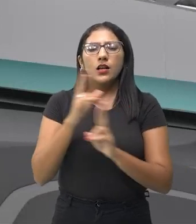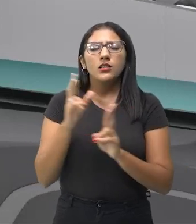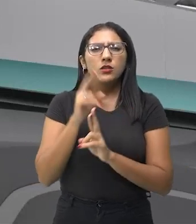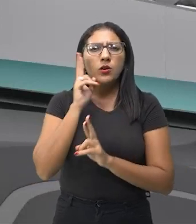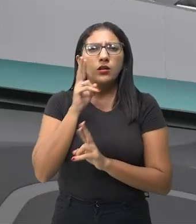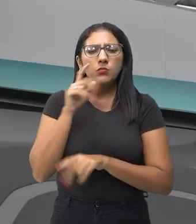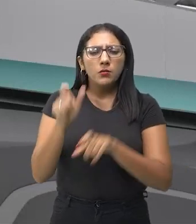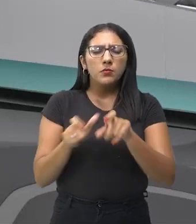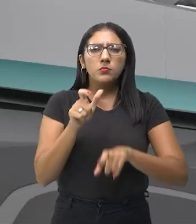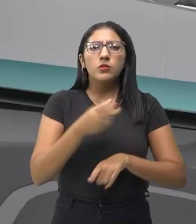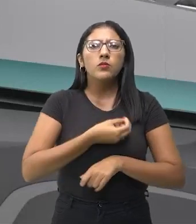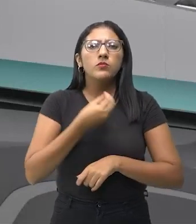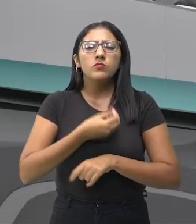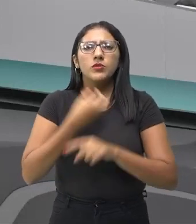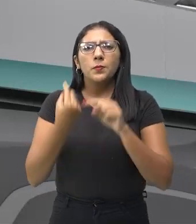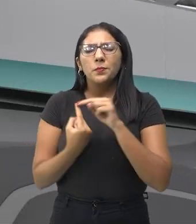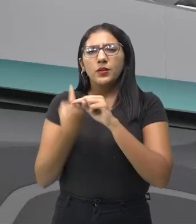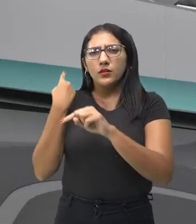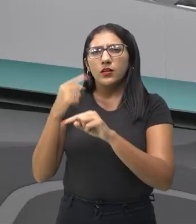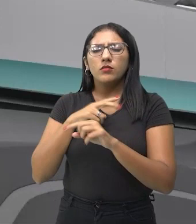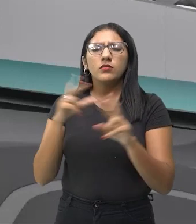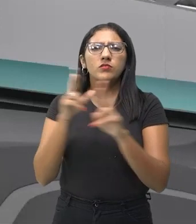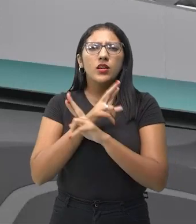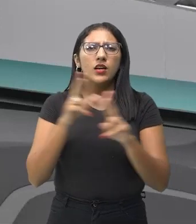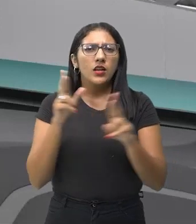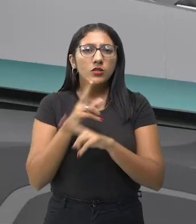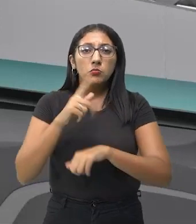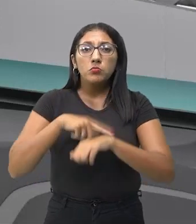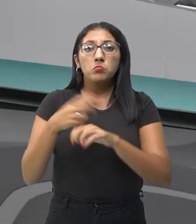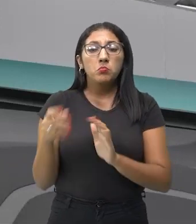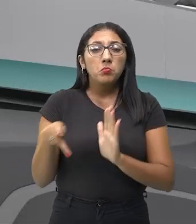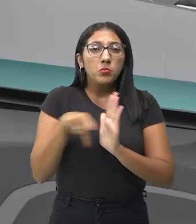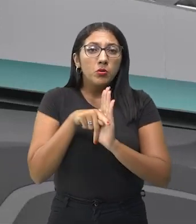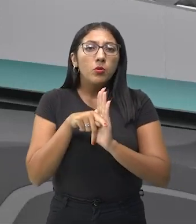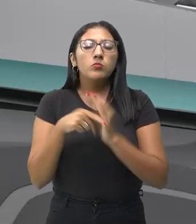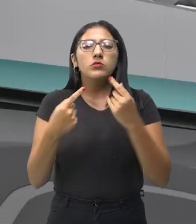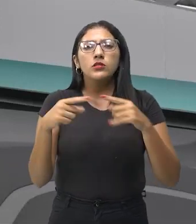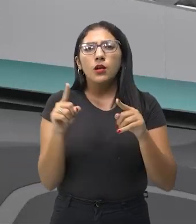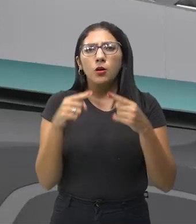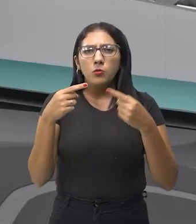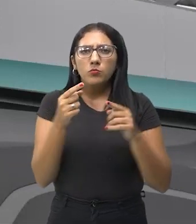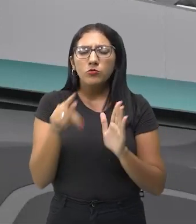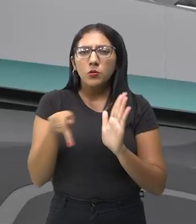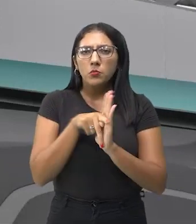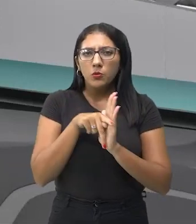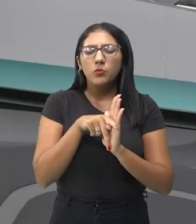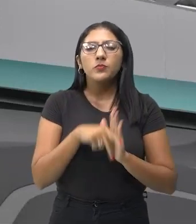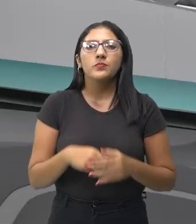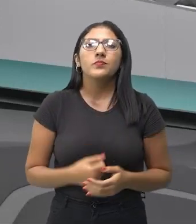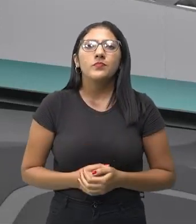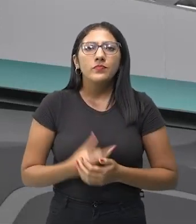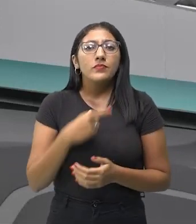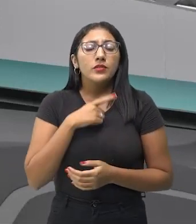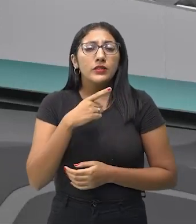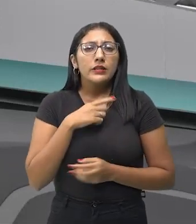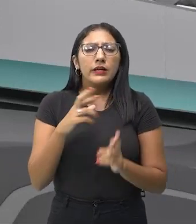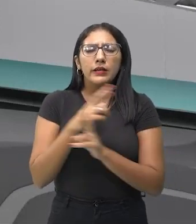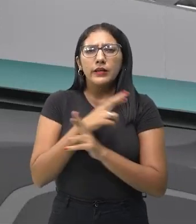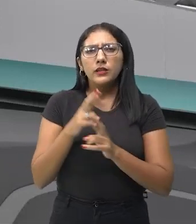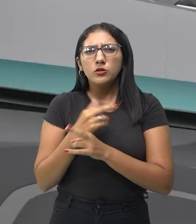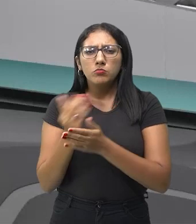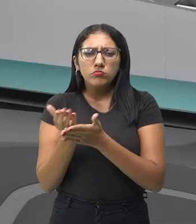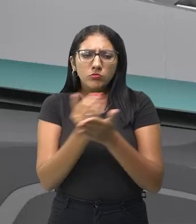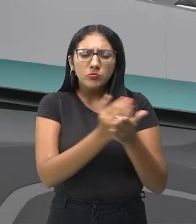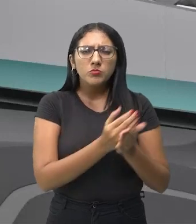-história, que o homem imitou a natureza, o homem também teve esse momento da música, de criar a música. Nós temos resquícios, né?